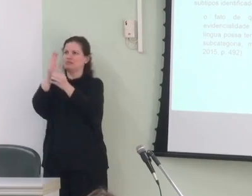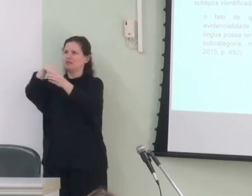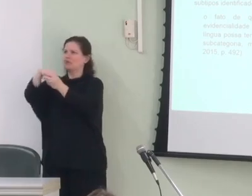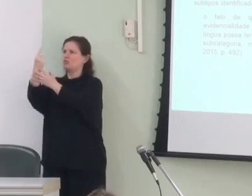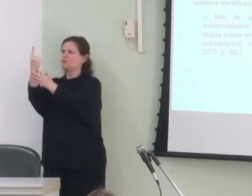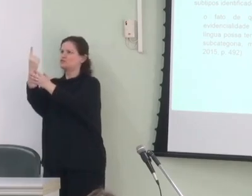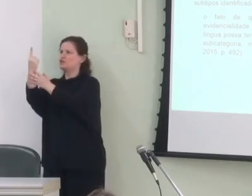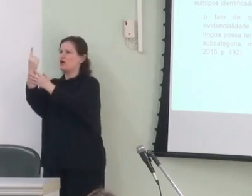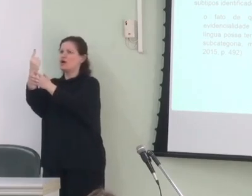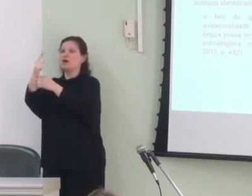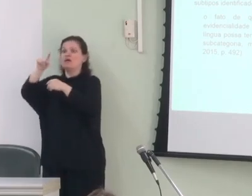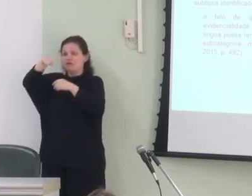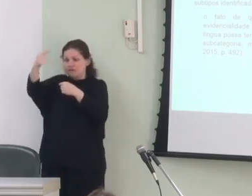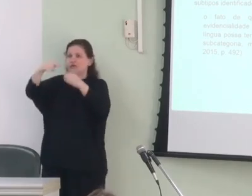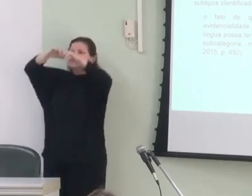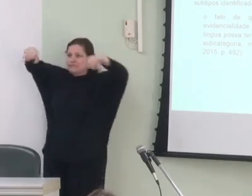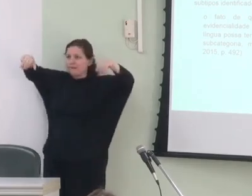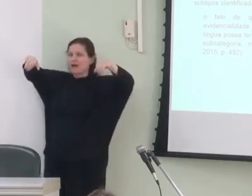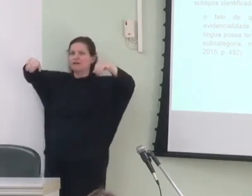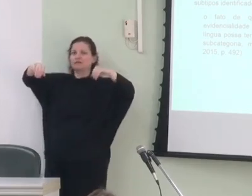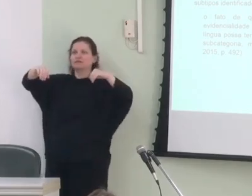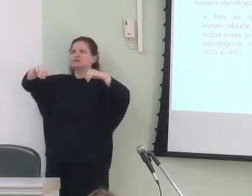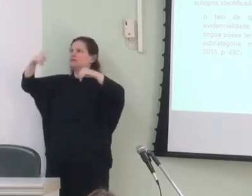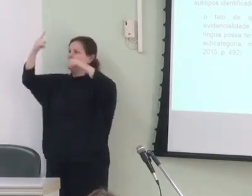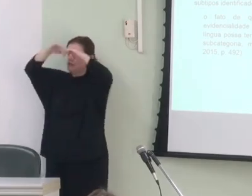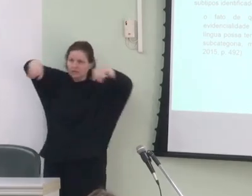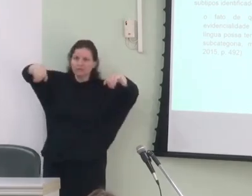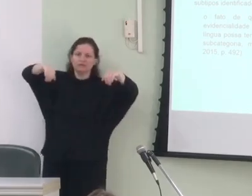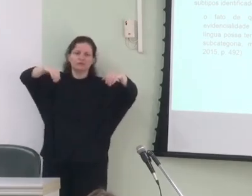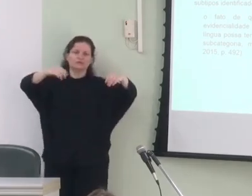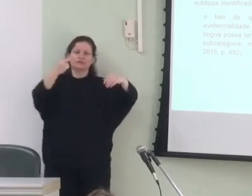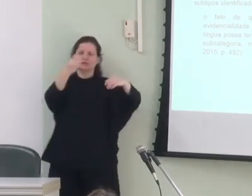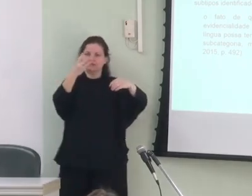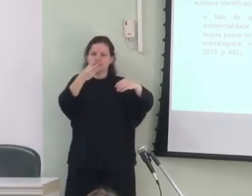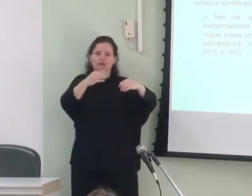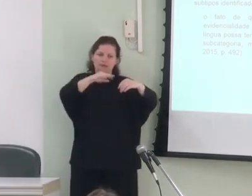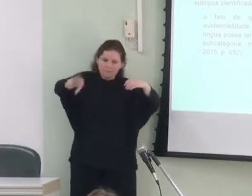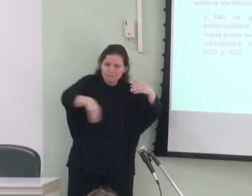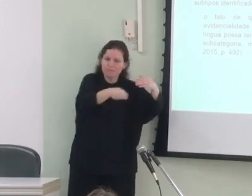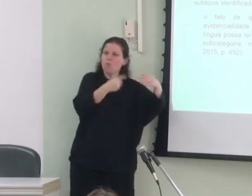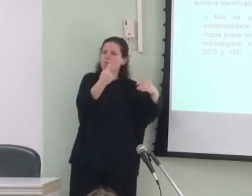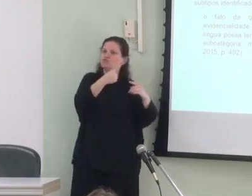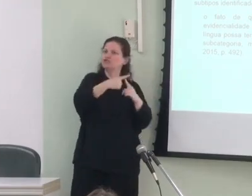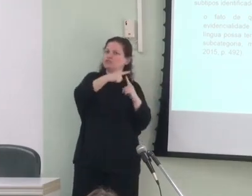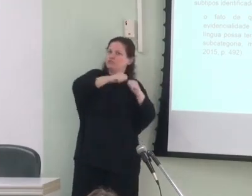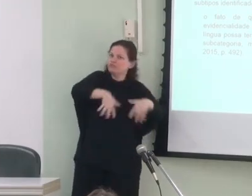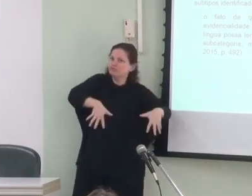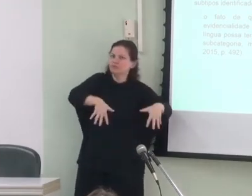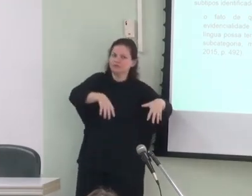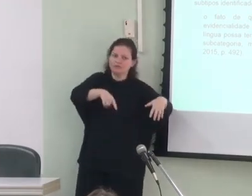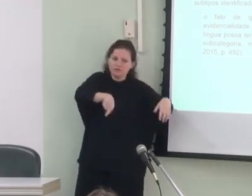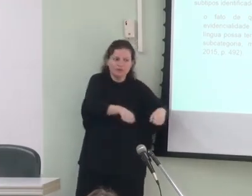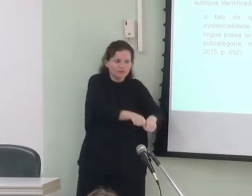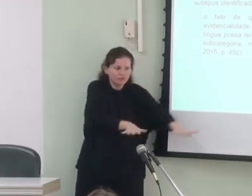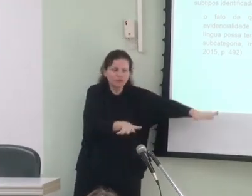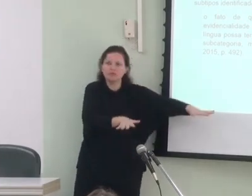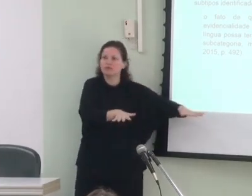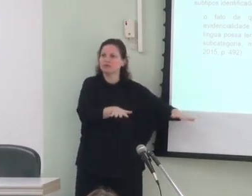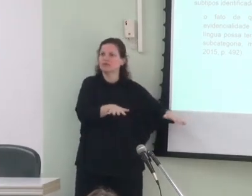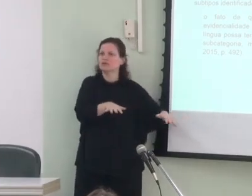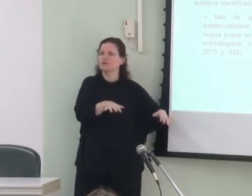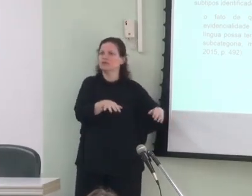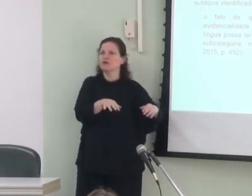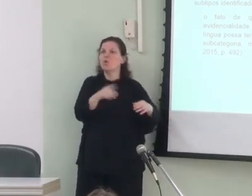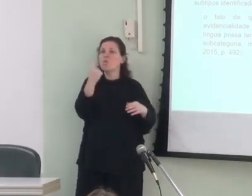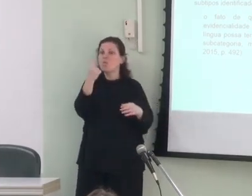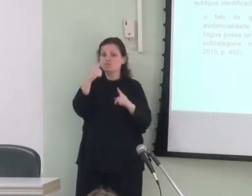na proposta seguinte separamos em duas na seguinte acrescentamos um subtipo na seguinte distribuímos um subtipo em